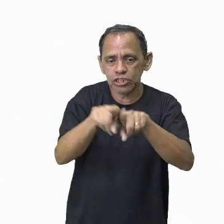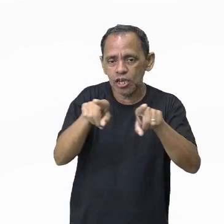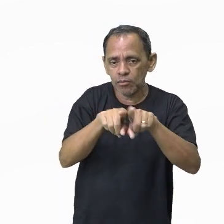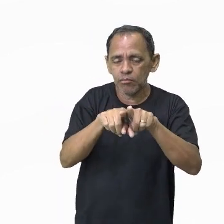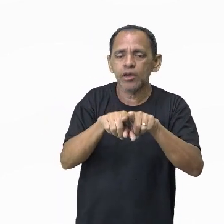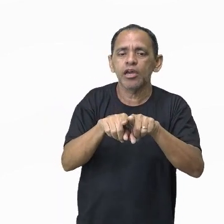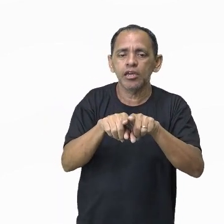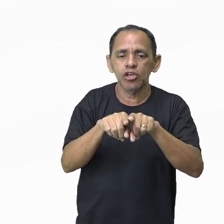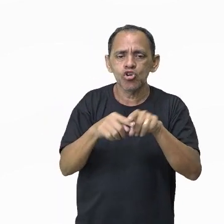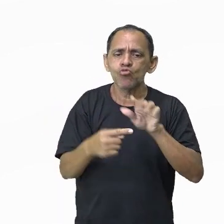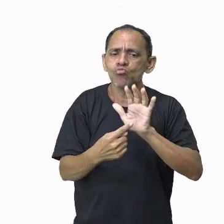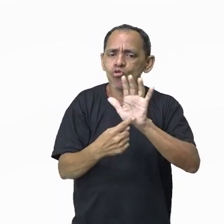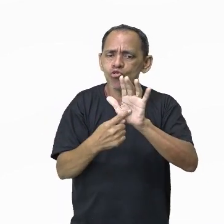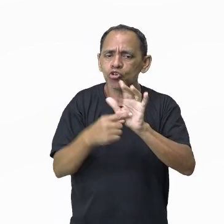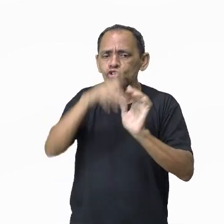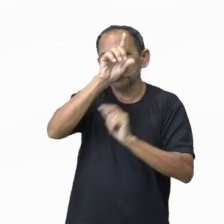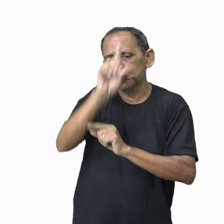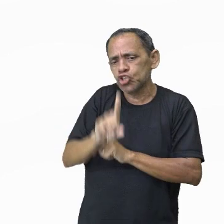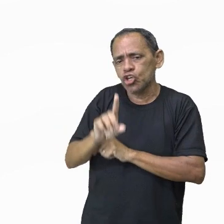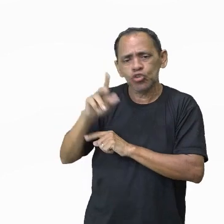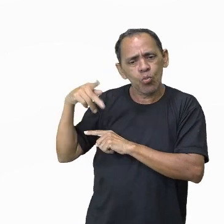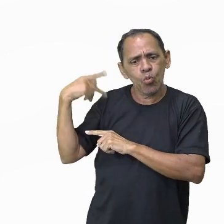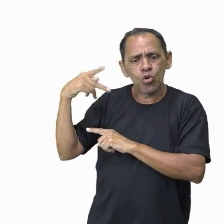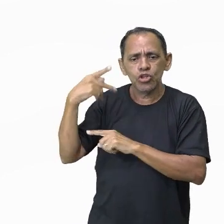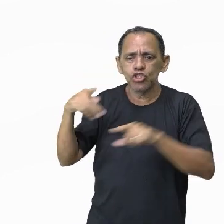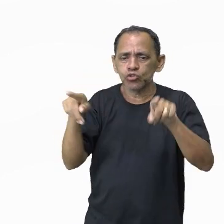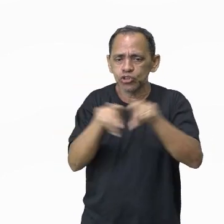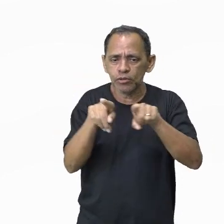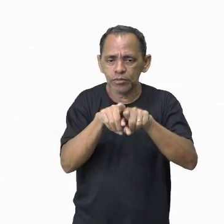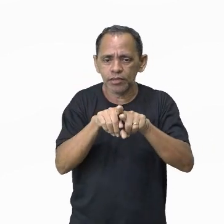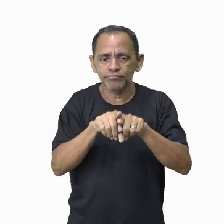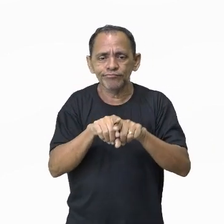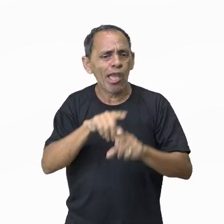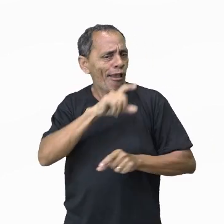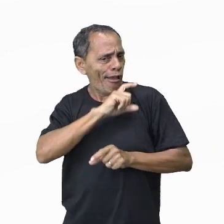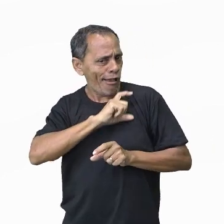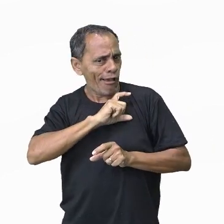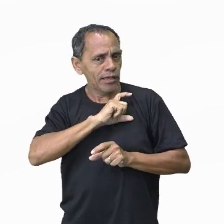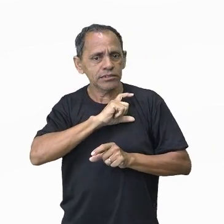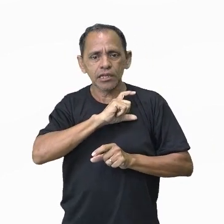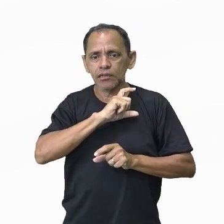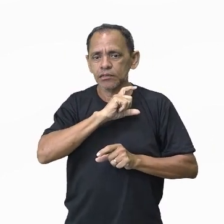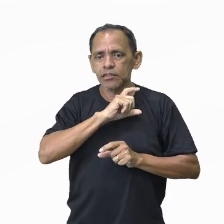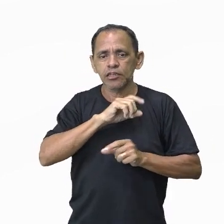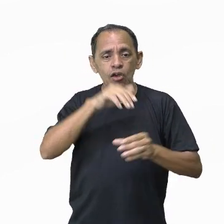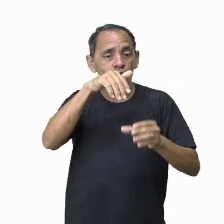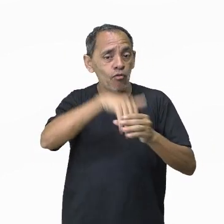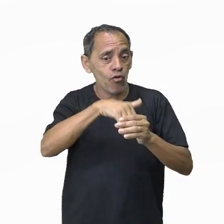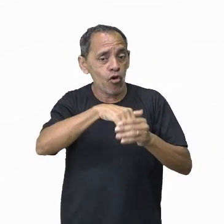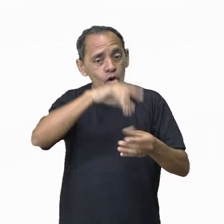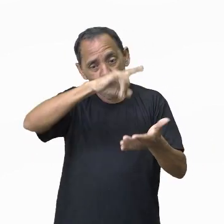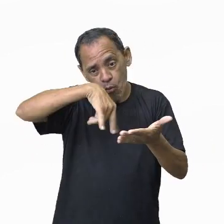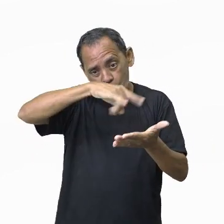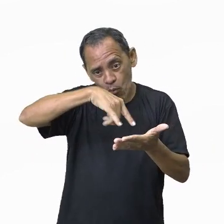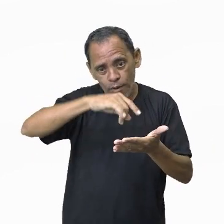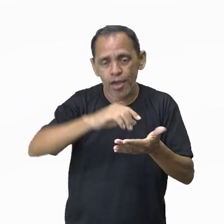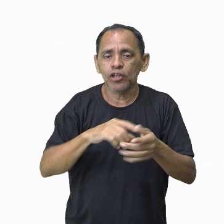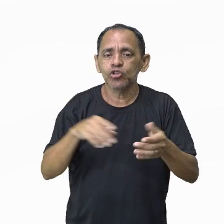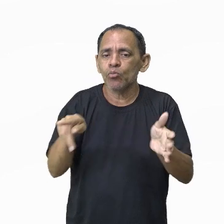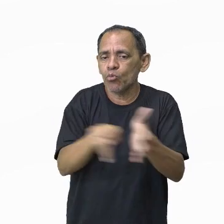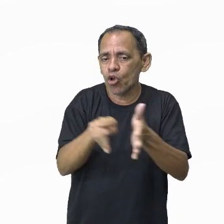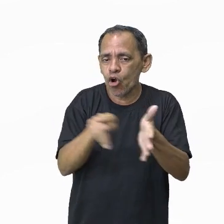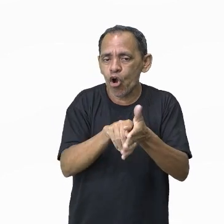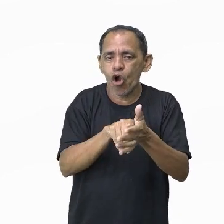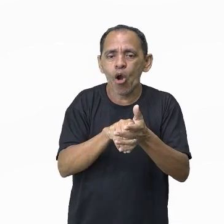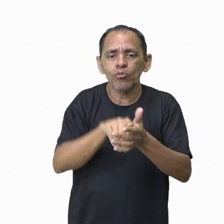exercendo os seus direitos políticos, né? E essa carteira me dá acesso aí a esses direitos políticos de